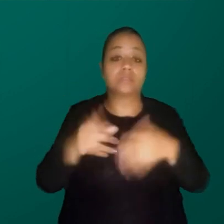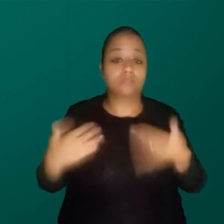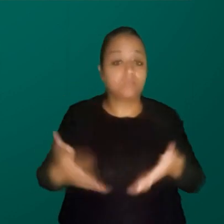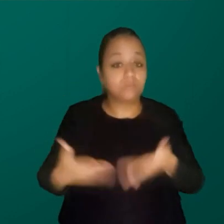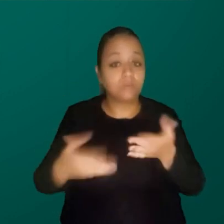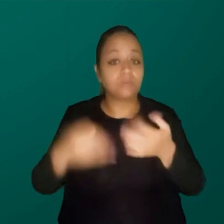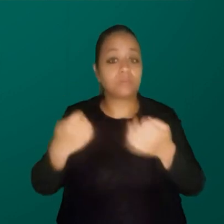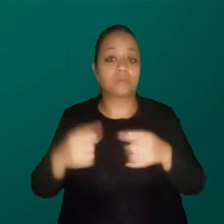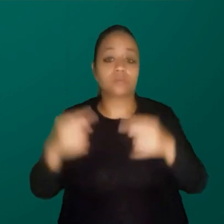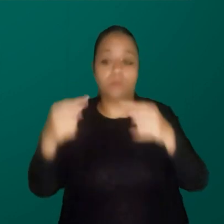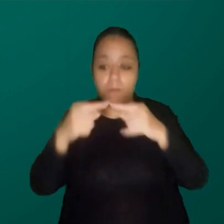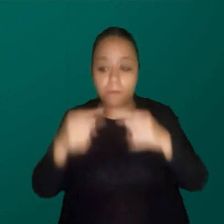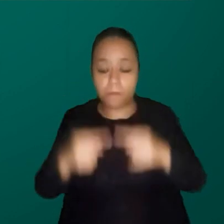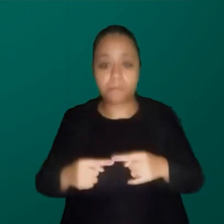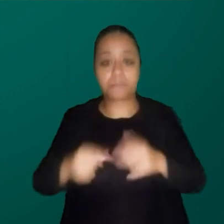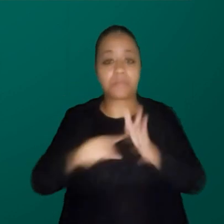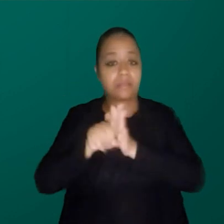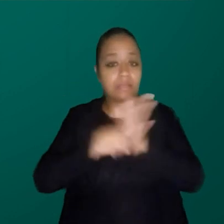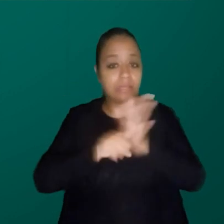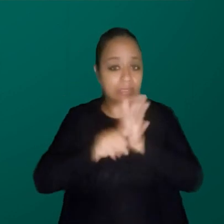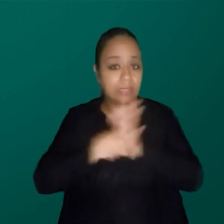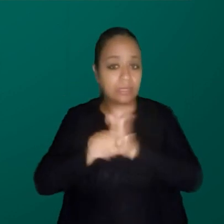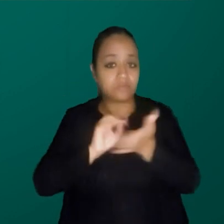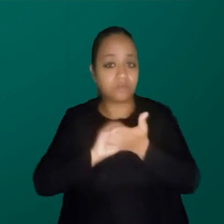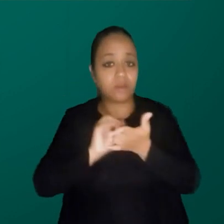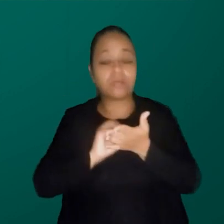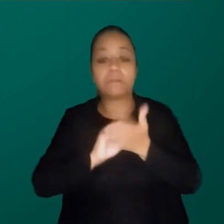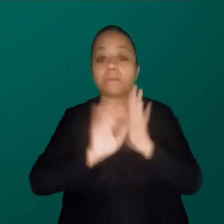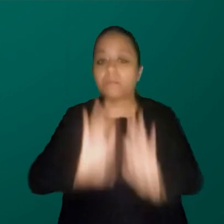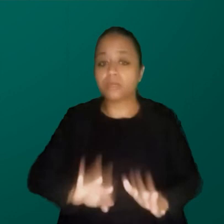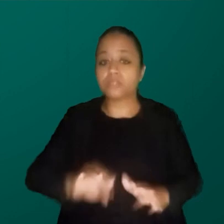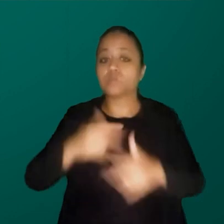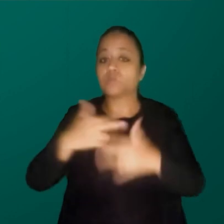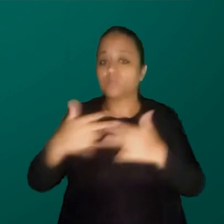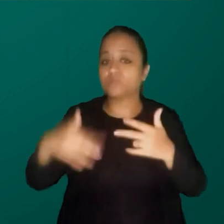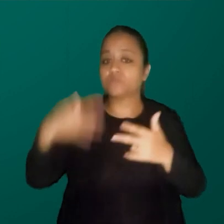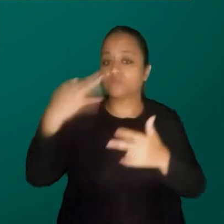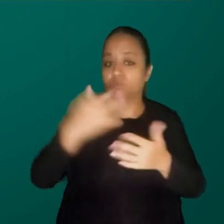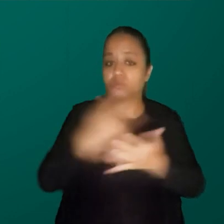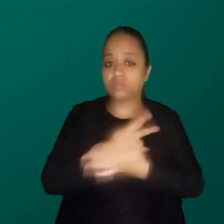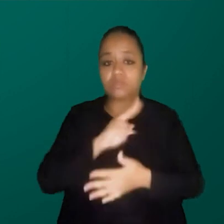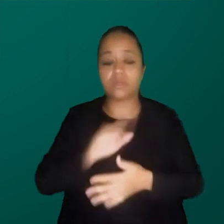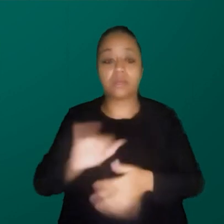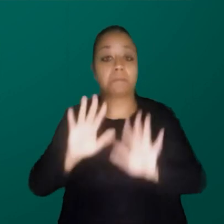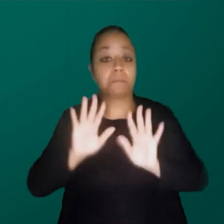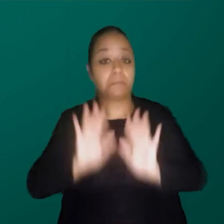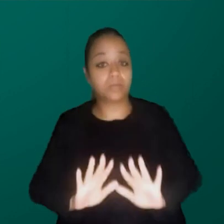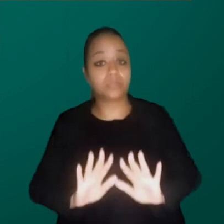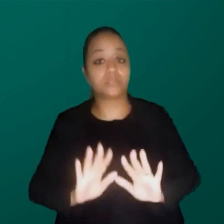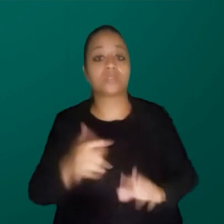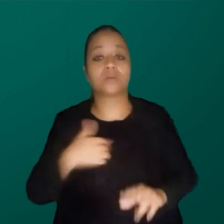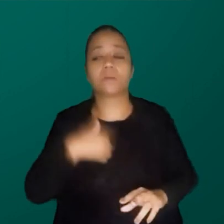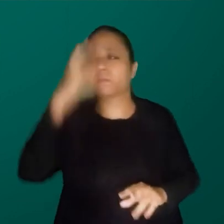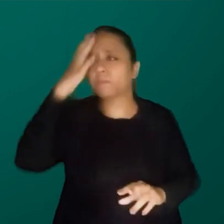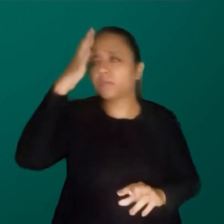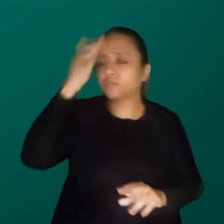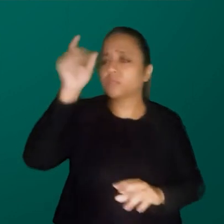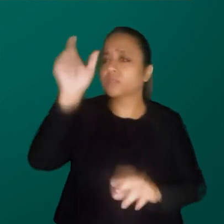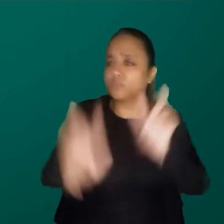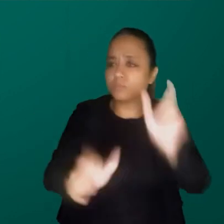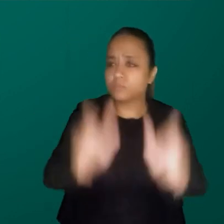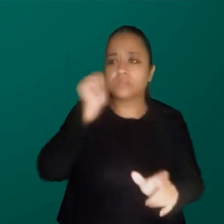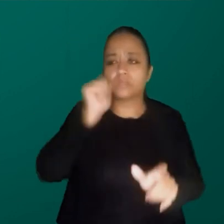de consenso na nossa análise, mas é algo que a gente está por vir, e aí eu fico pensando que essas